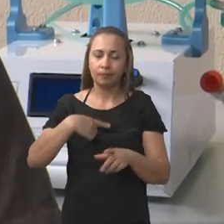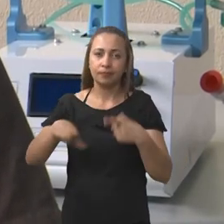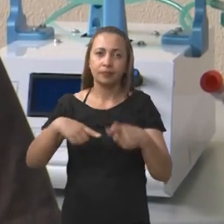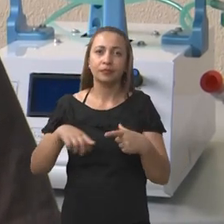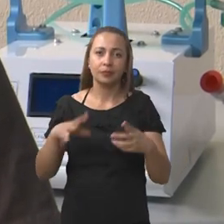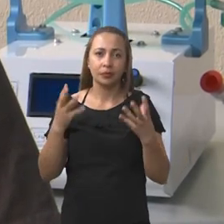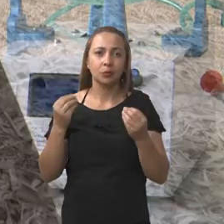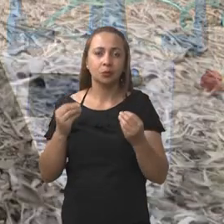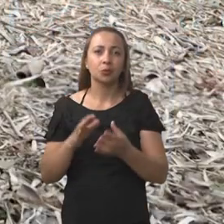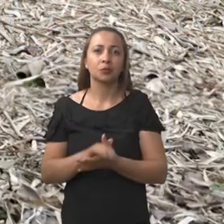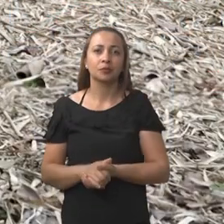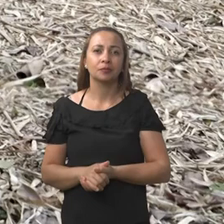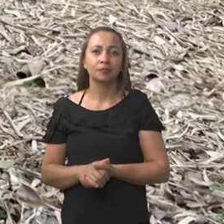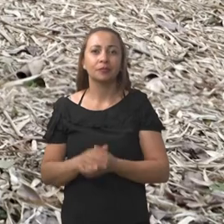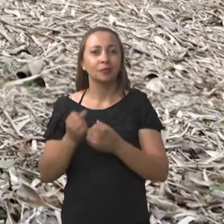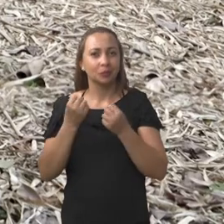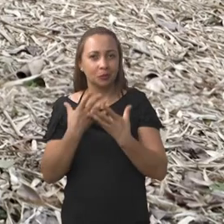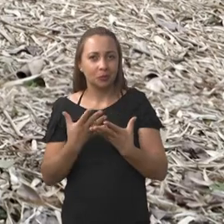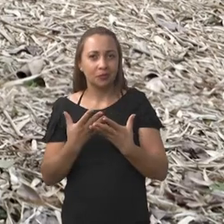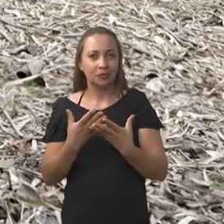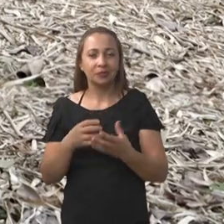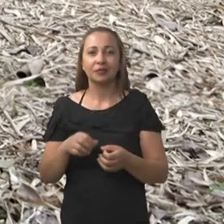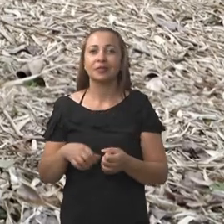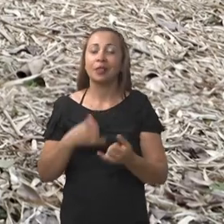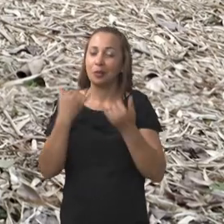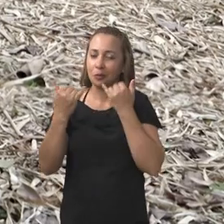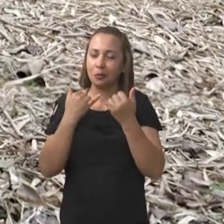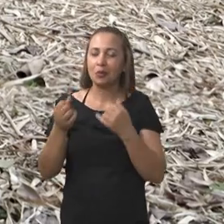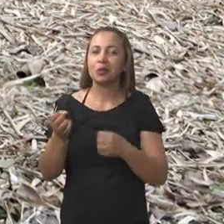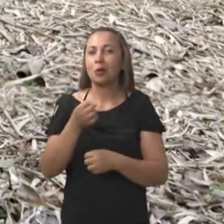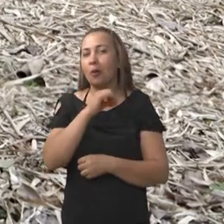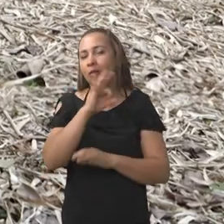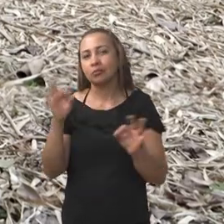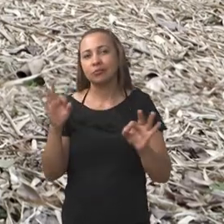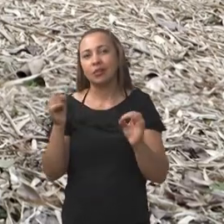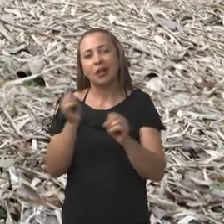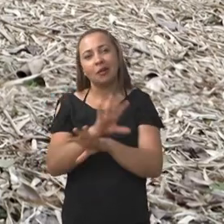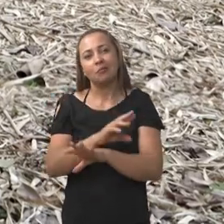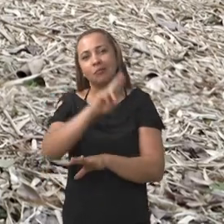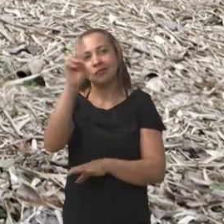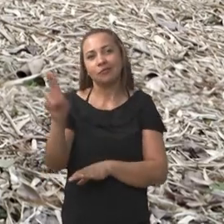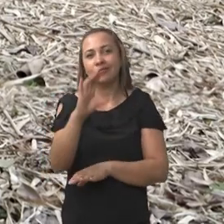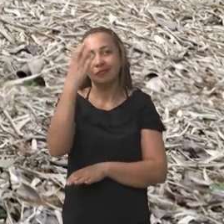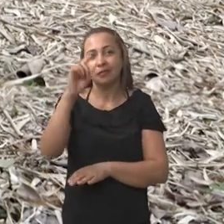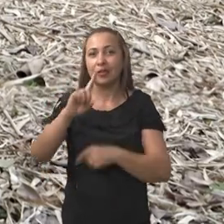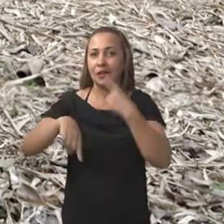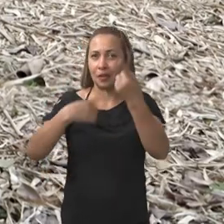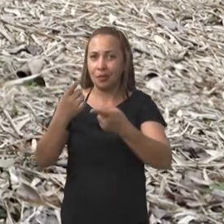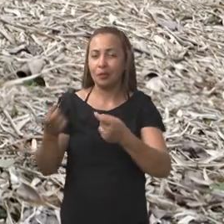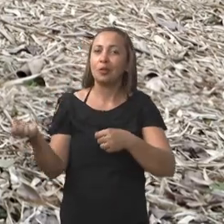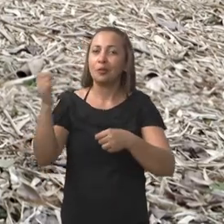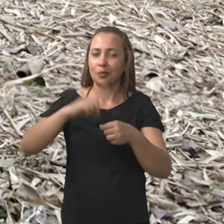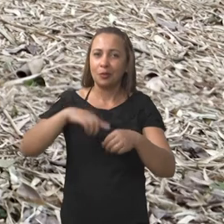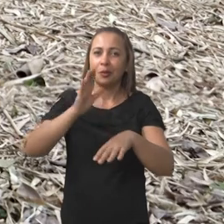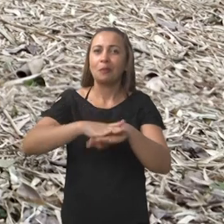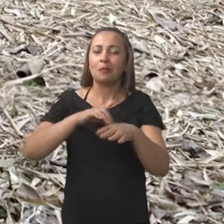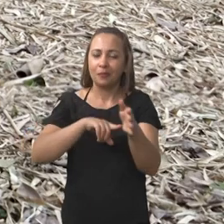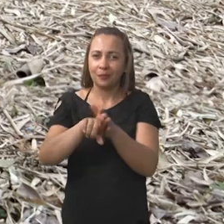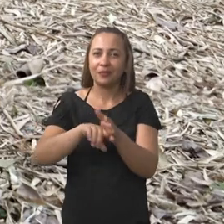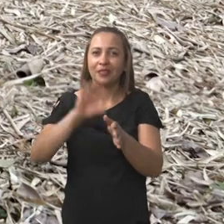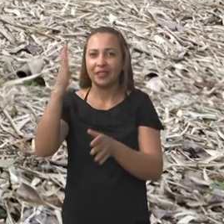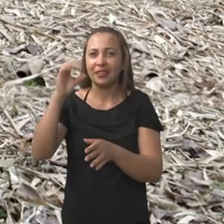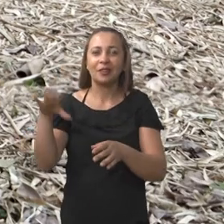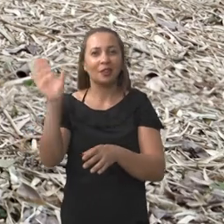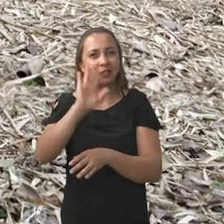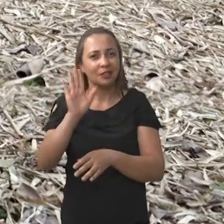nesse sentido. Bom, e com esta boa notícia encerramos o Universo Ciência de hoje. Na próxima edição voltamos com mais pesquisa científica